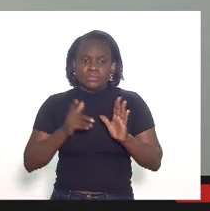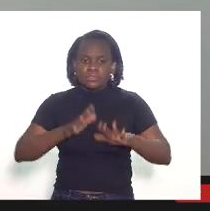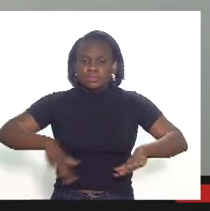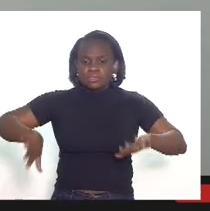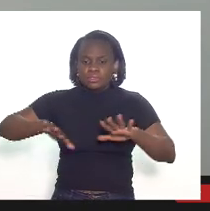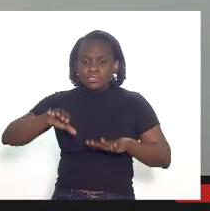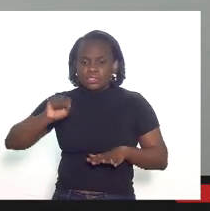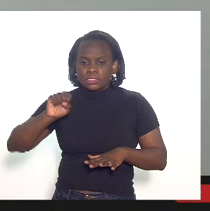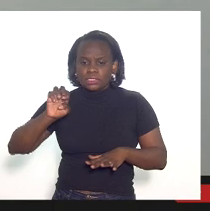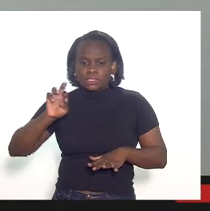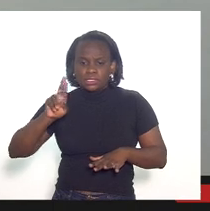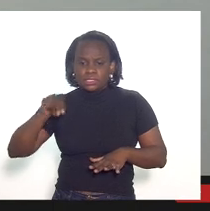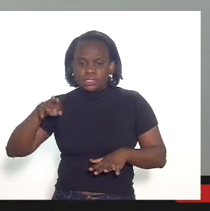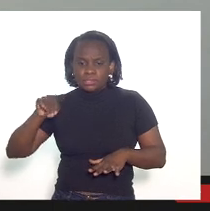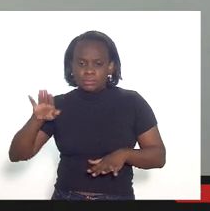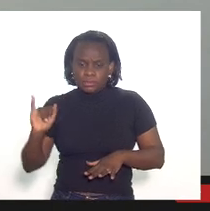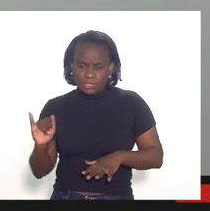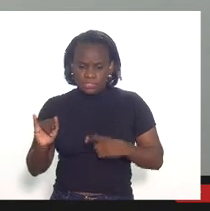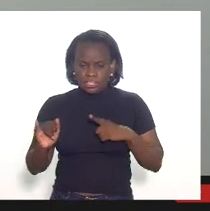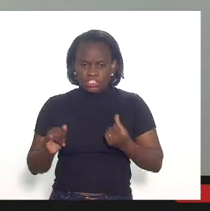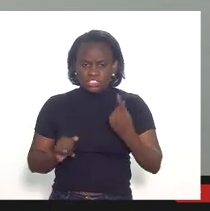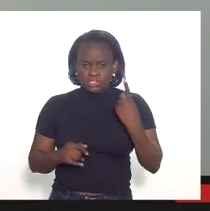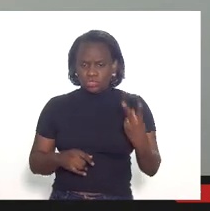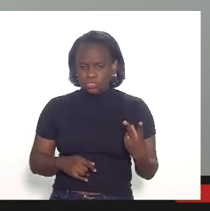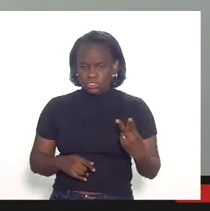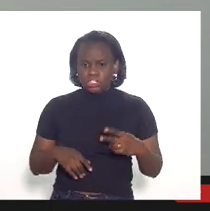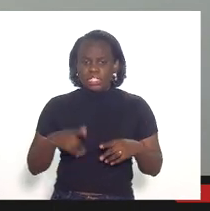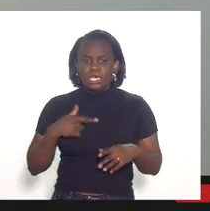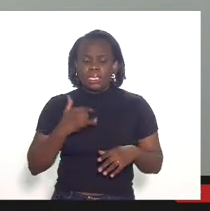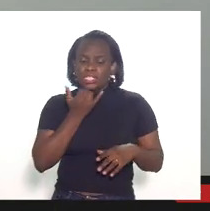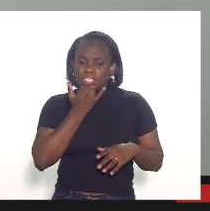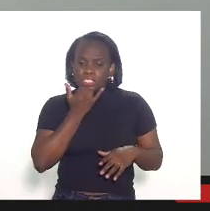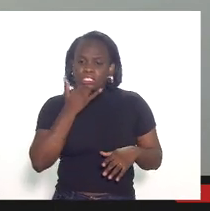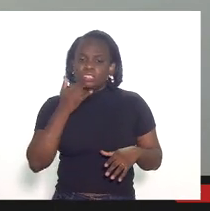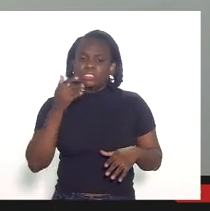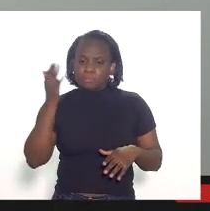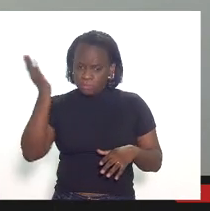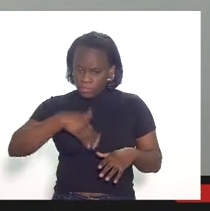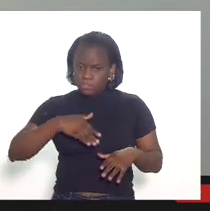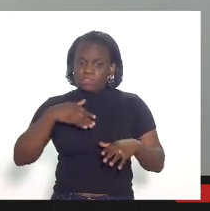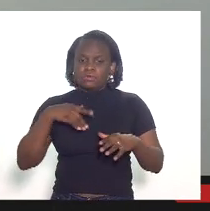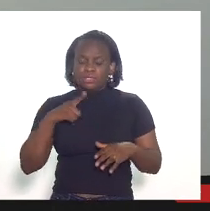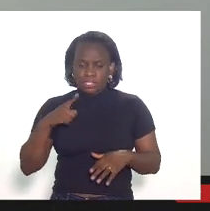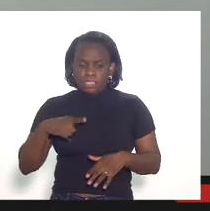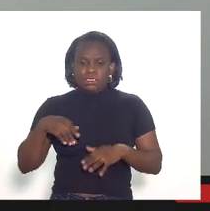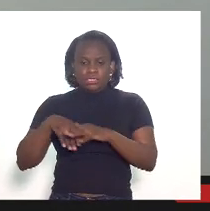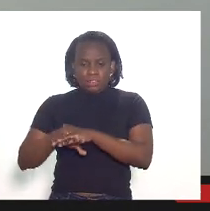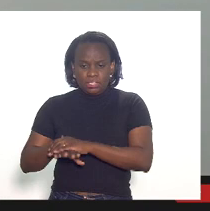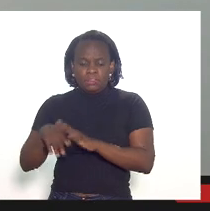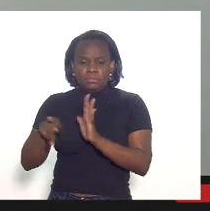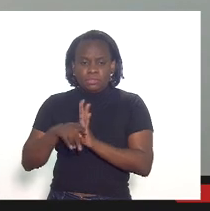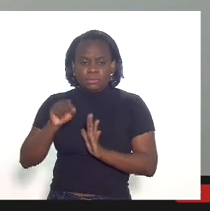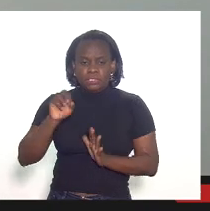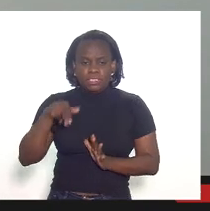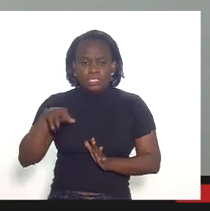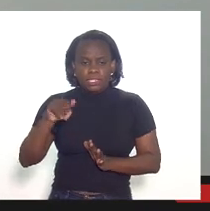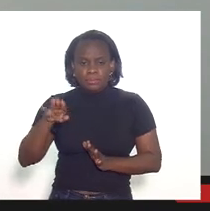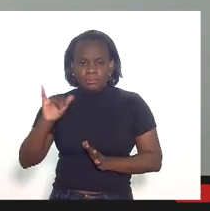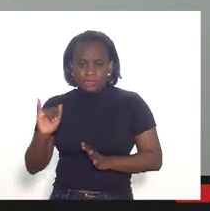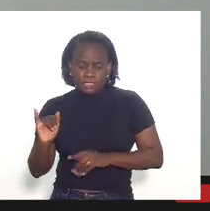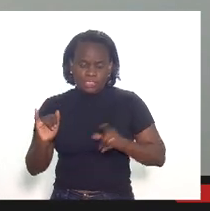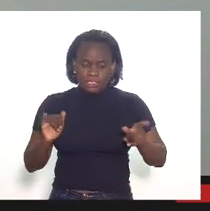campo de Sernambi e aí nos causa duas estranhezas uma é a reserva aprovada porque a reserva aprovada do campo de Sernambi frente a Lula